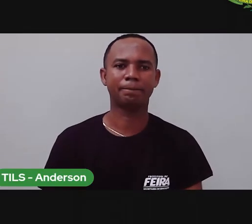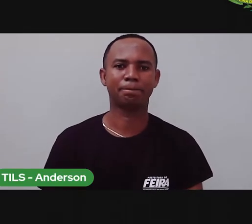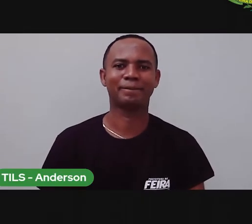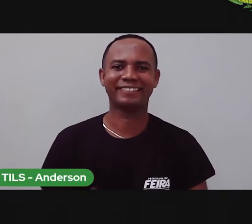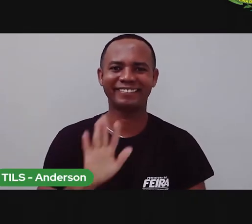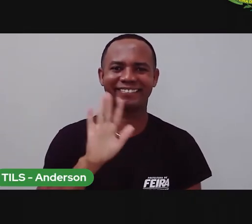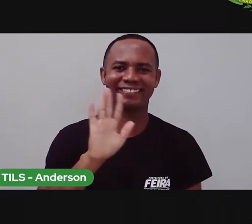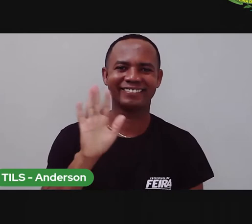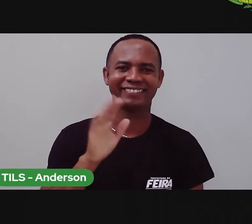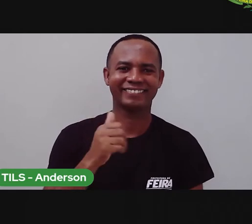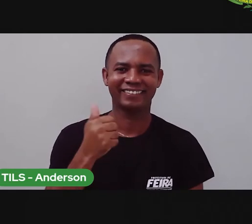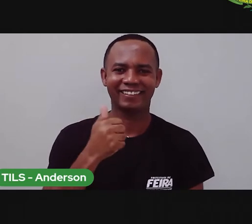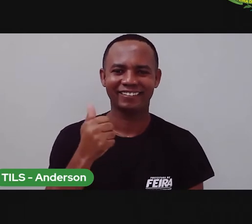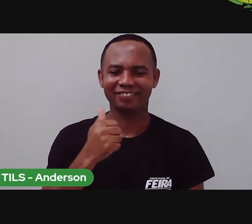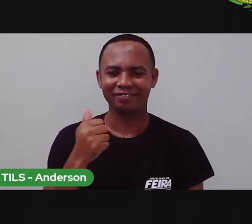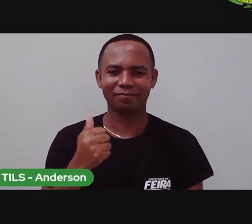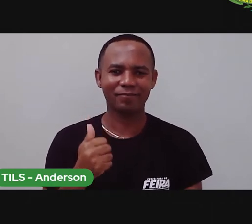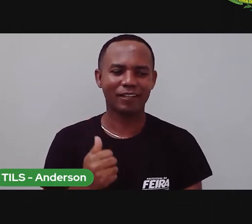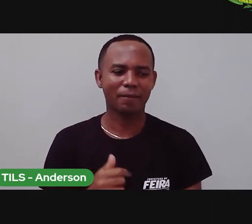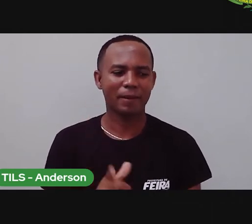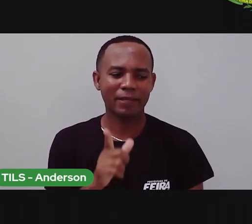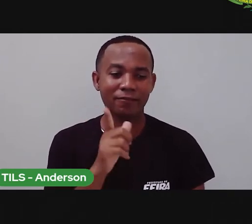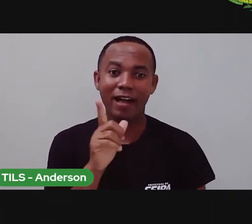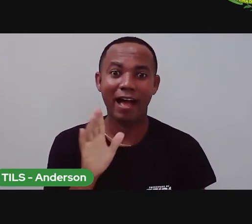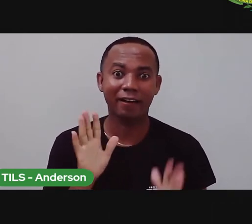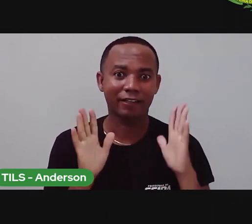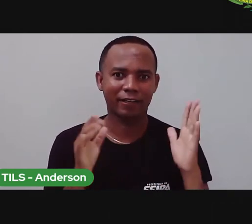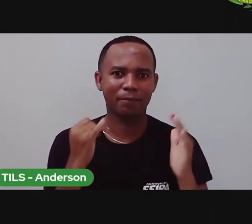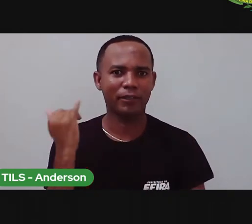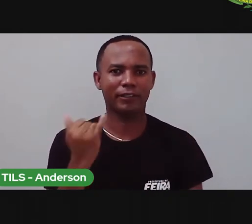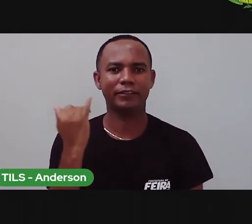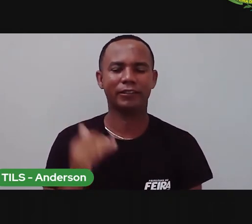Oi, pegamos Anderson com a boca na botija mais uma vez, tá?